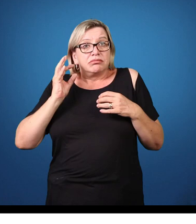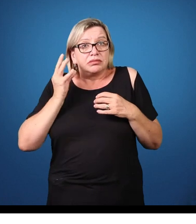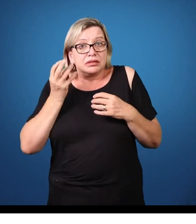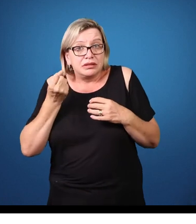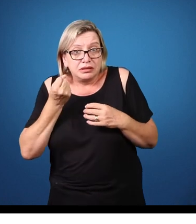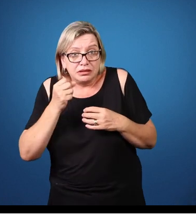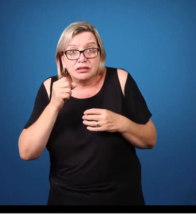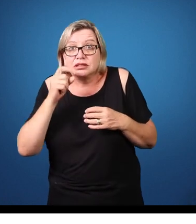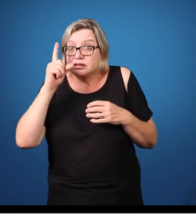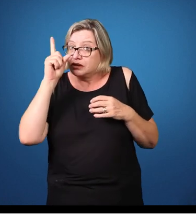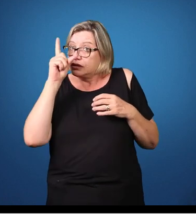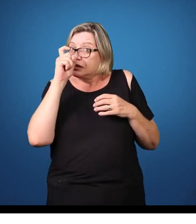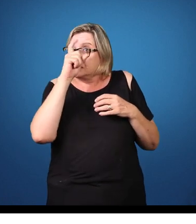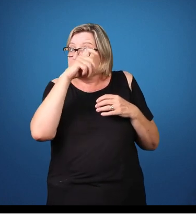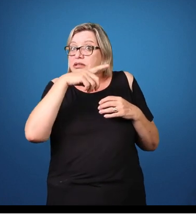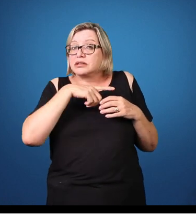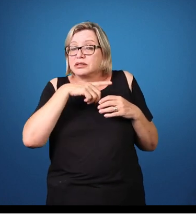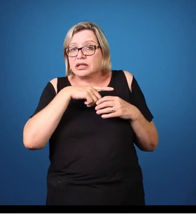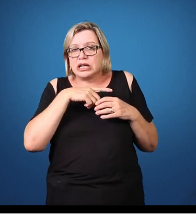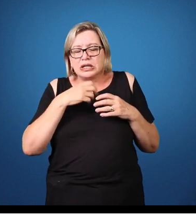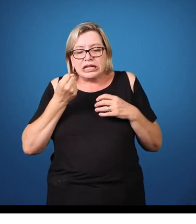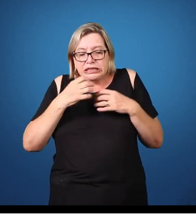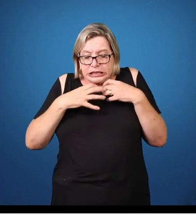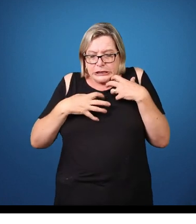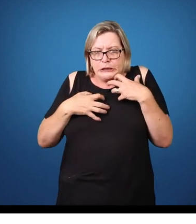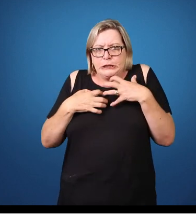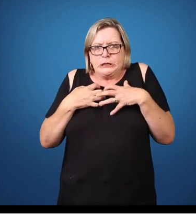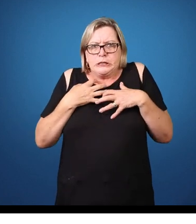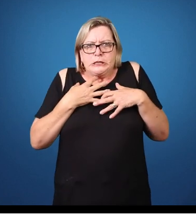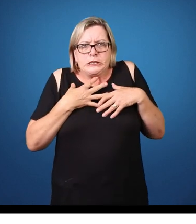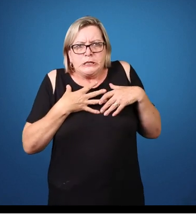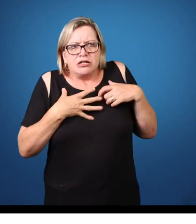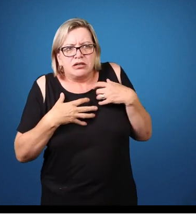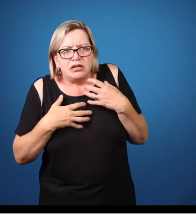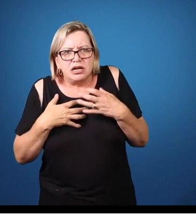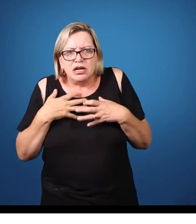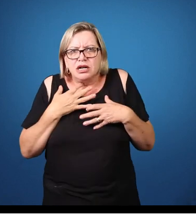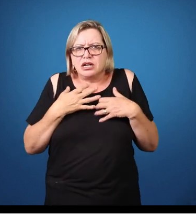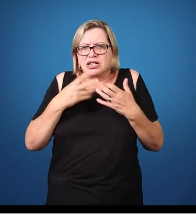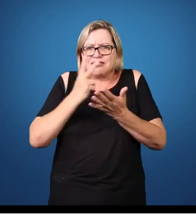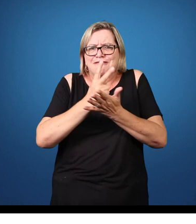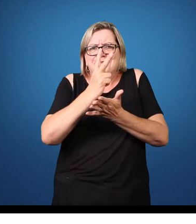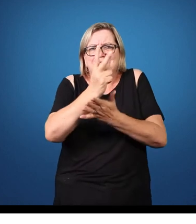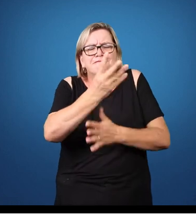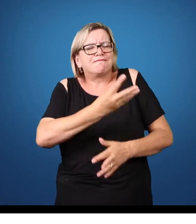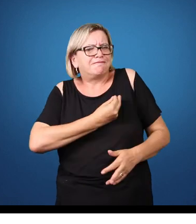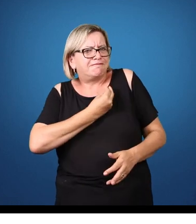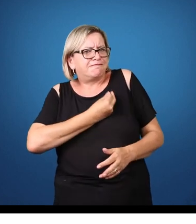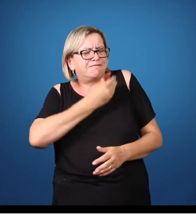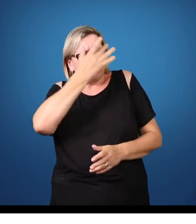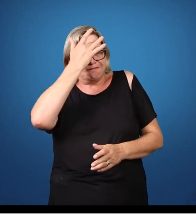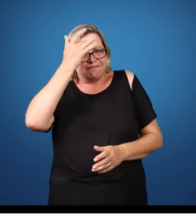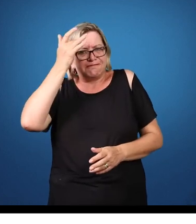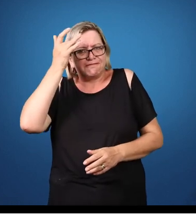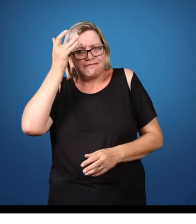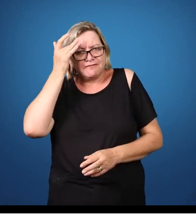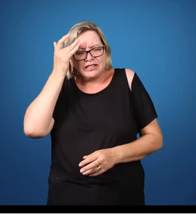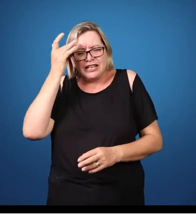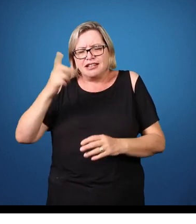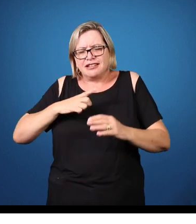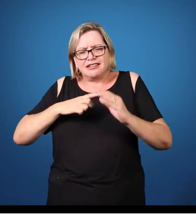generalizada na vida daquele sujeito, né? Aparece em casa, aparece nas relações com amigos, fora da escola,